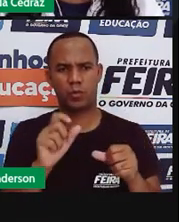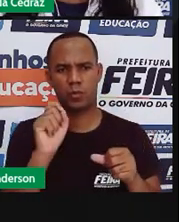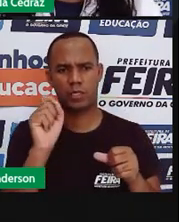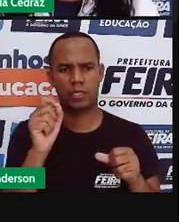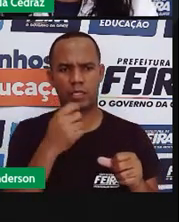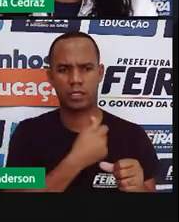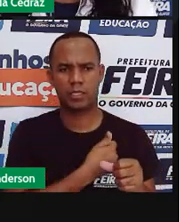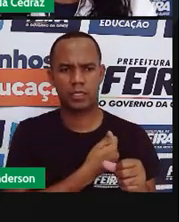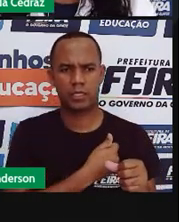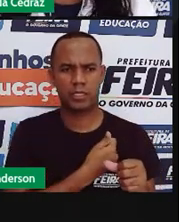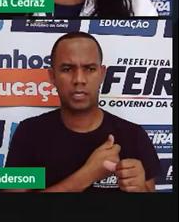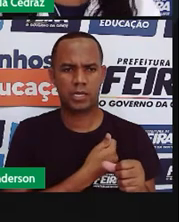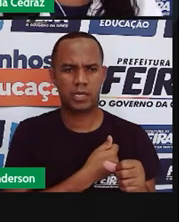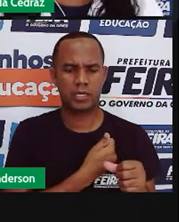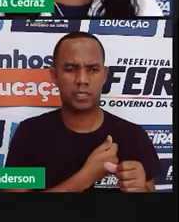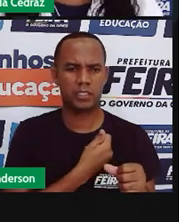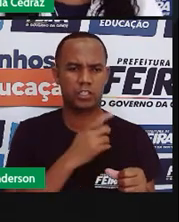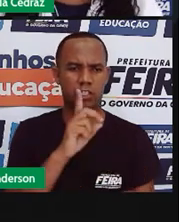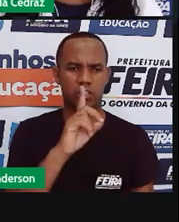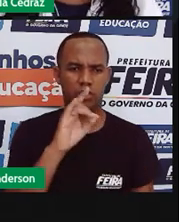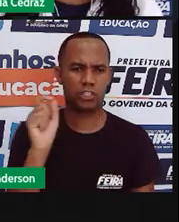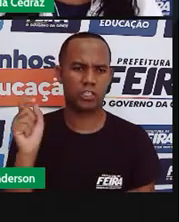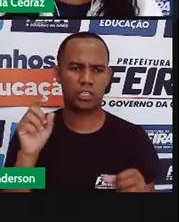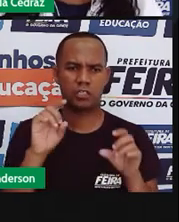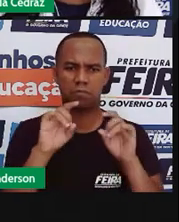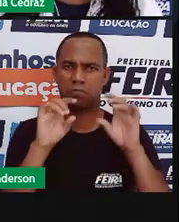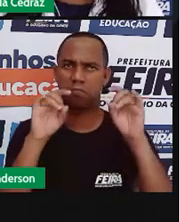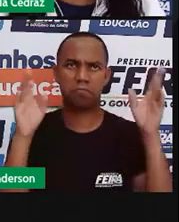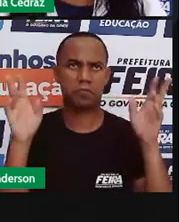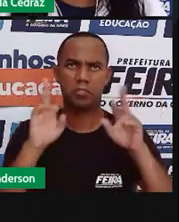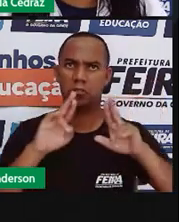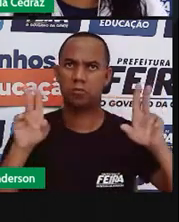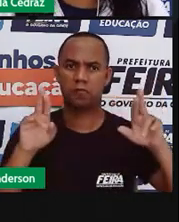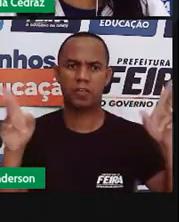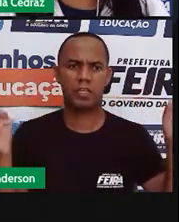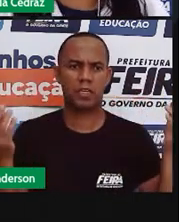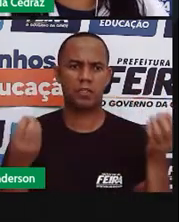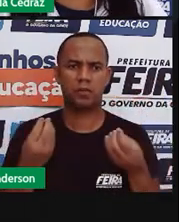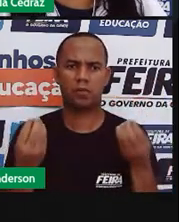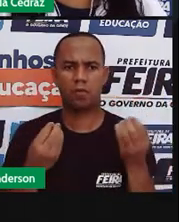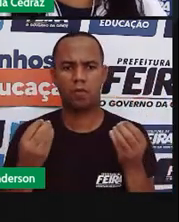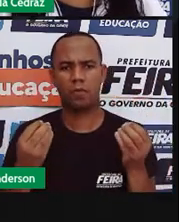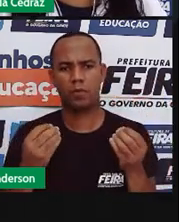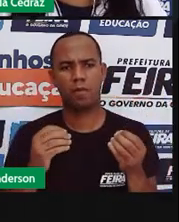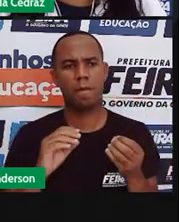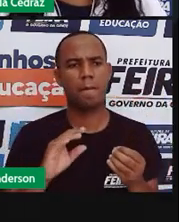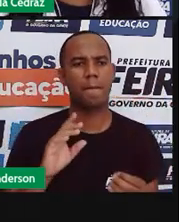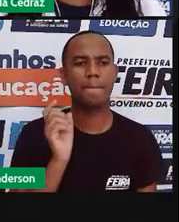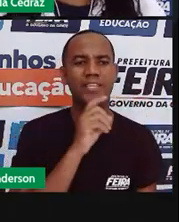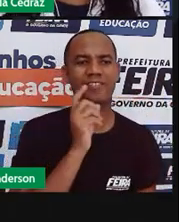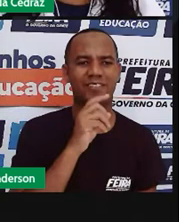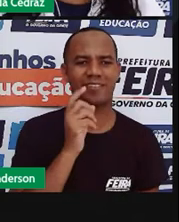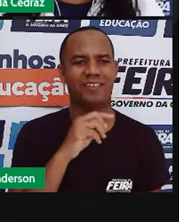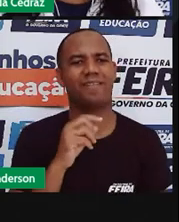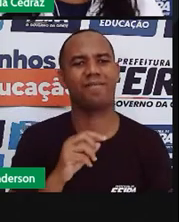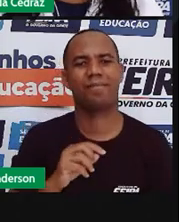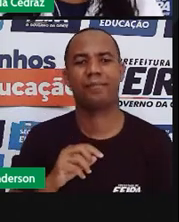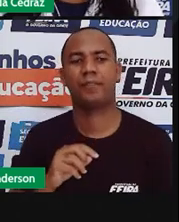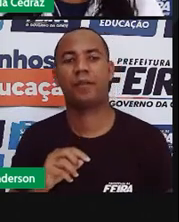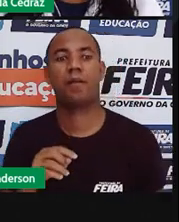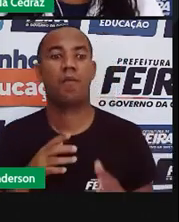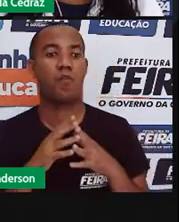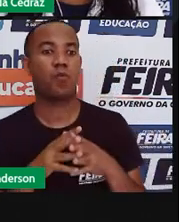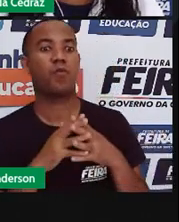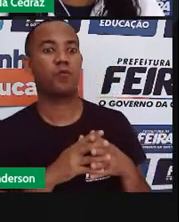idades com dias específicos com aceitunhas isso causou